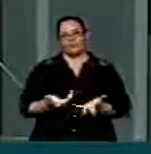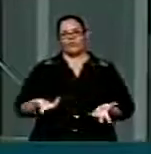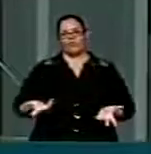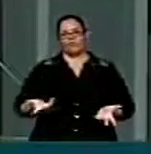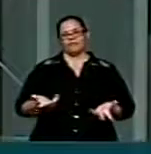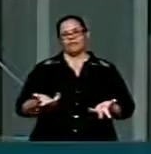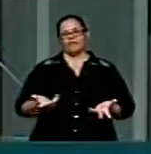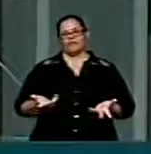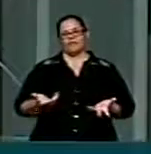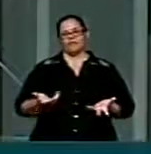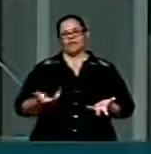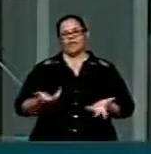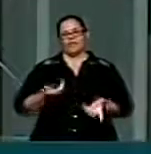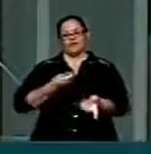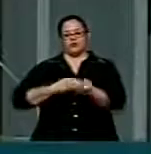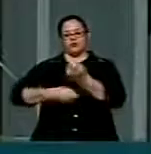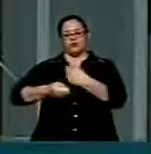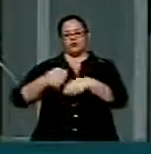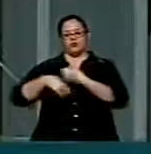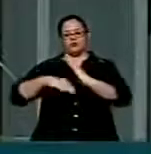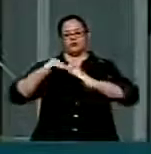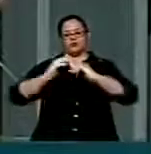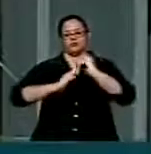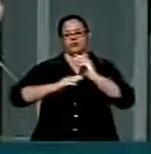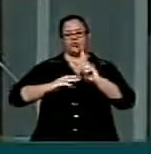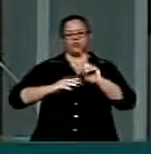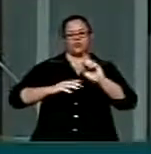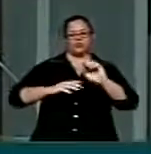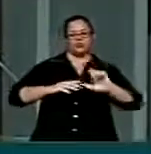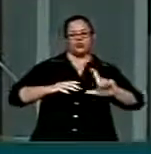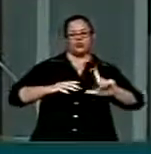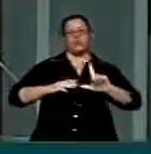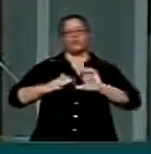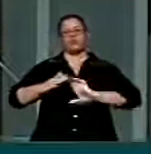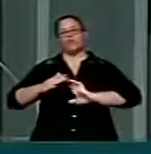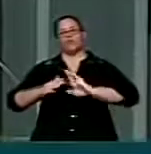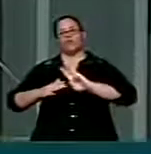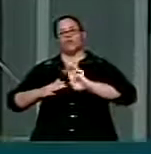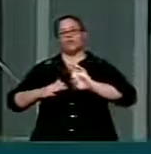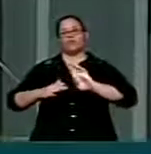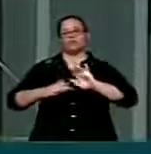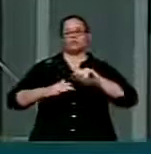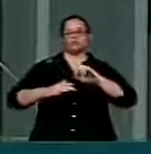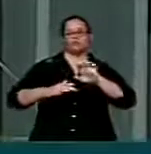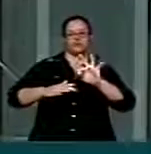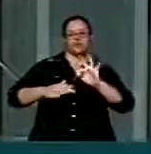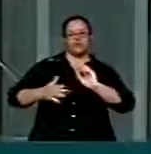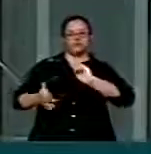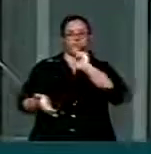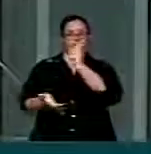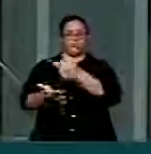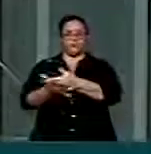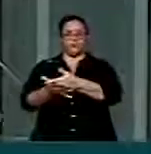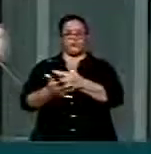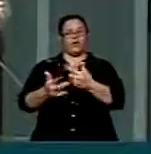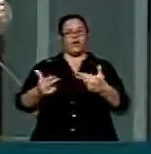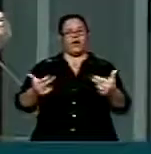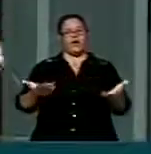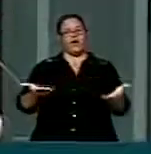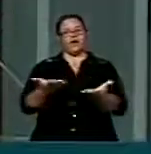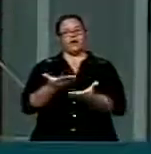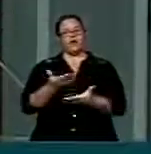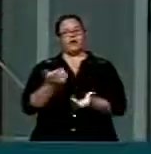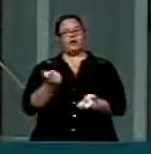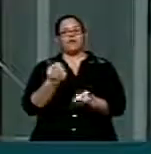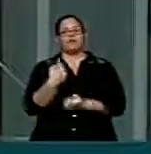da compra da Webjet pela Gol, elas simplesmente explodiram. Nós estamos acompanhando, estivemos